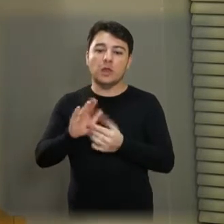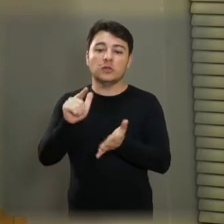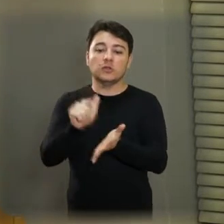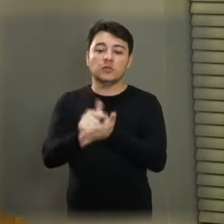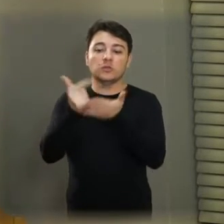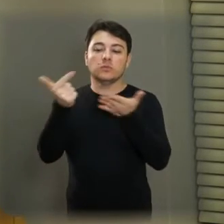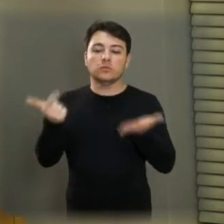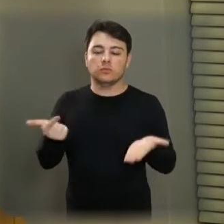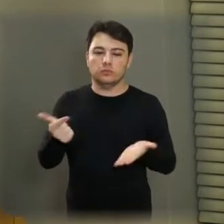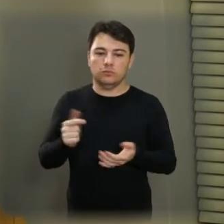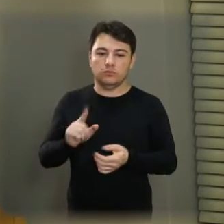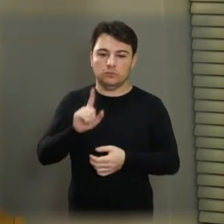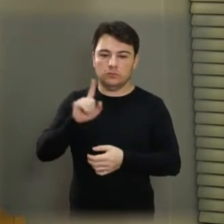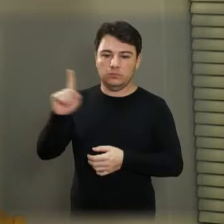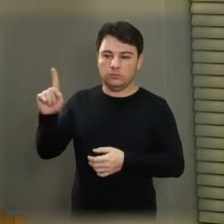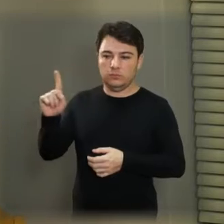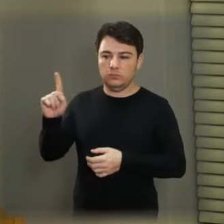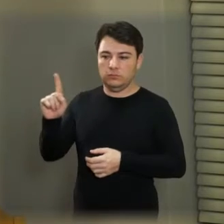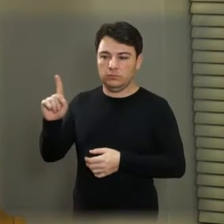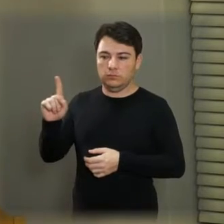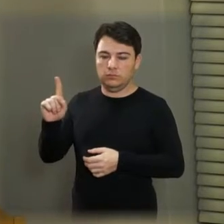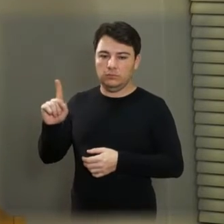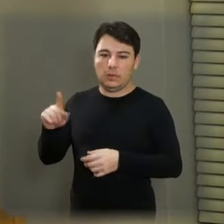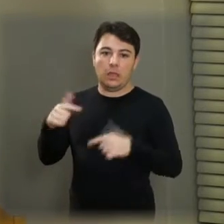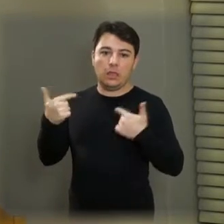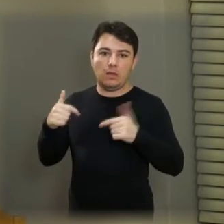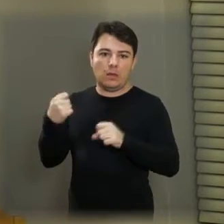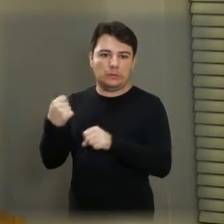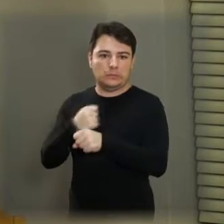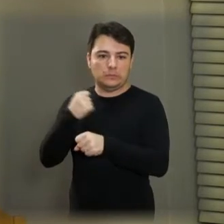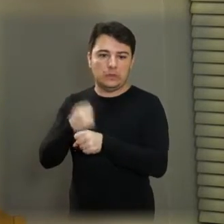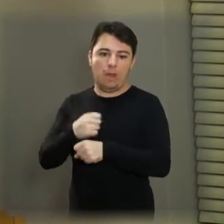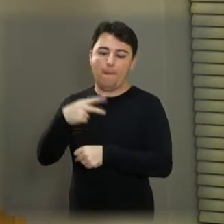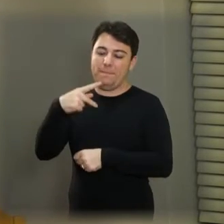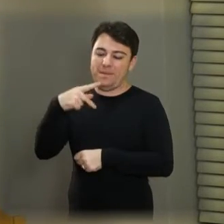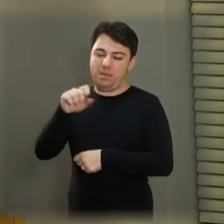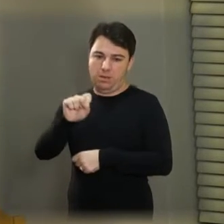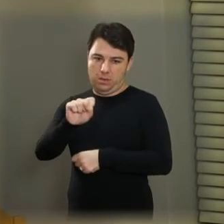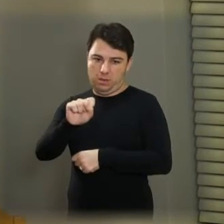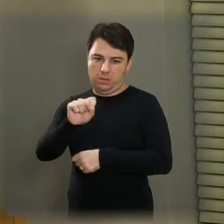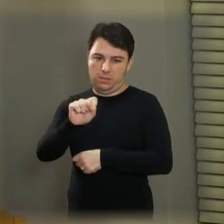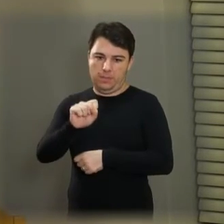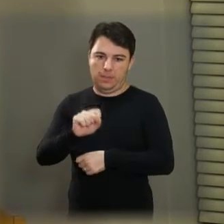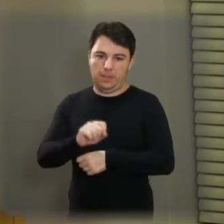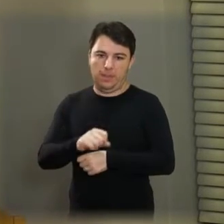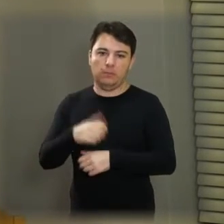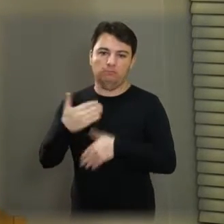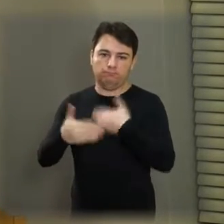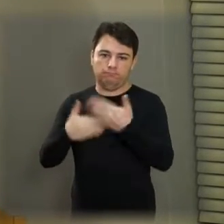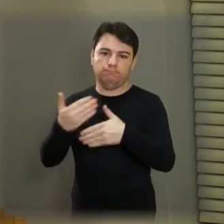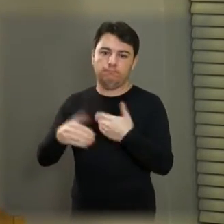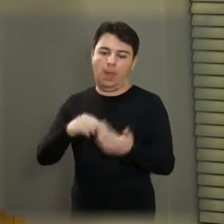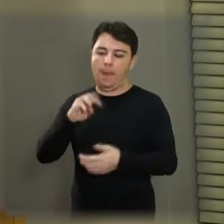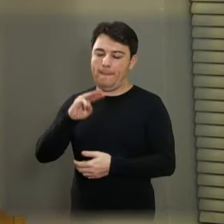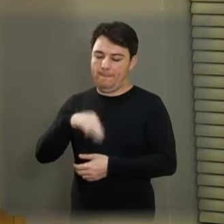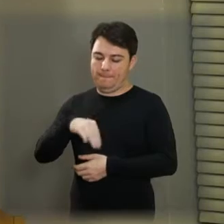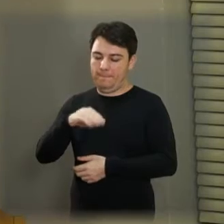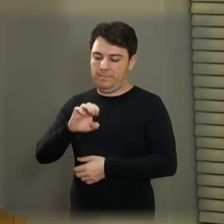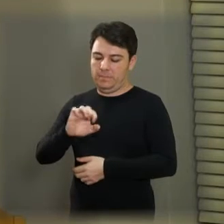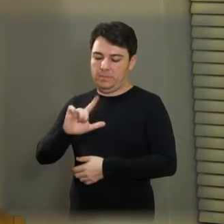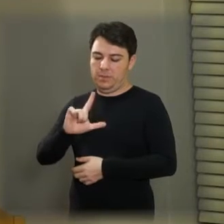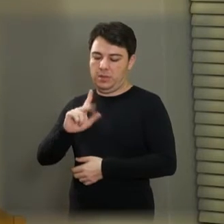jornal. Obras do pronto-socorro do Melhado avançam. Aí, aqui atrás também, obras do pronto-socorro do Melhado seguem em ritmo avançado.